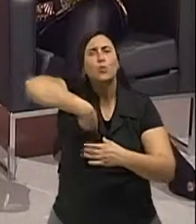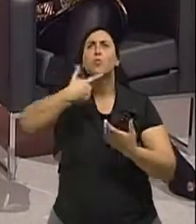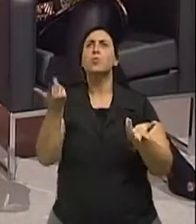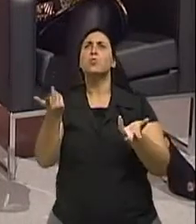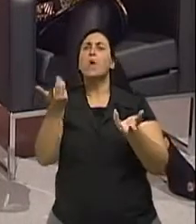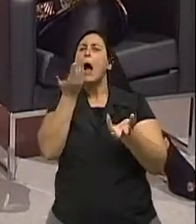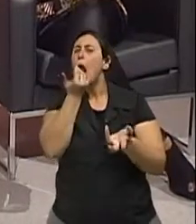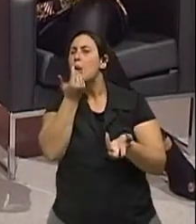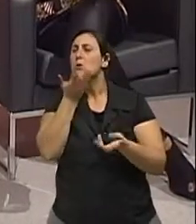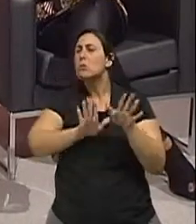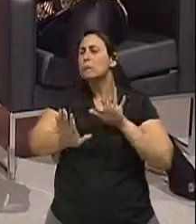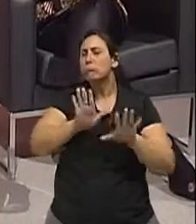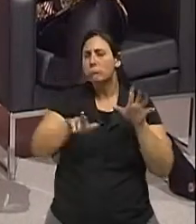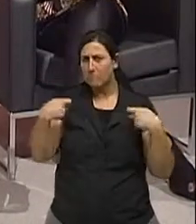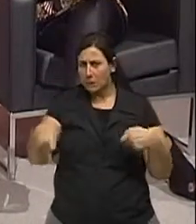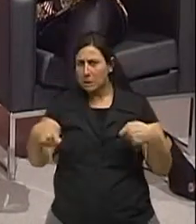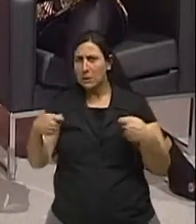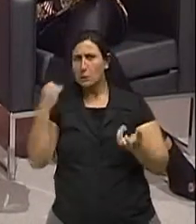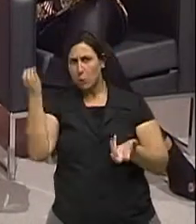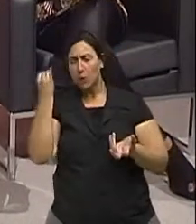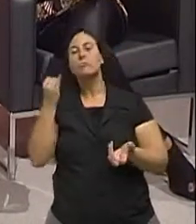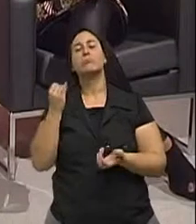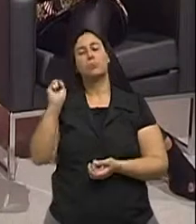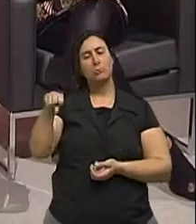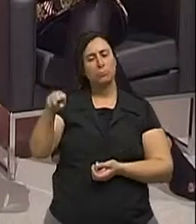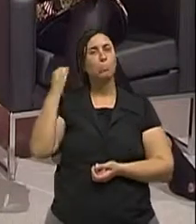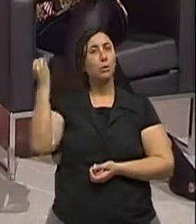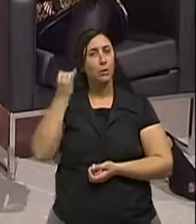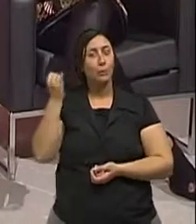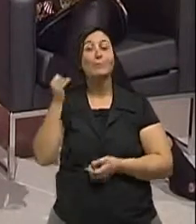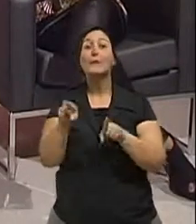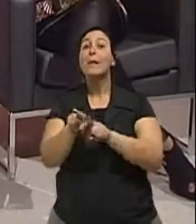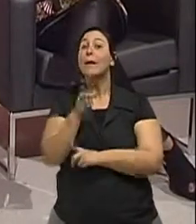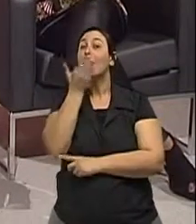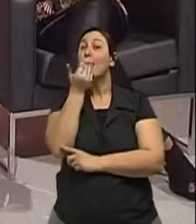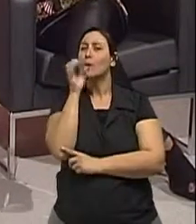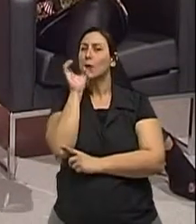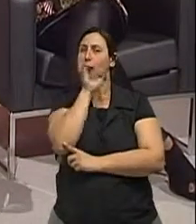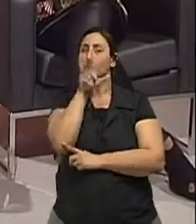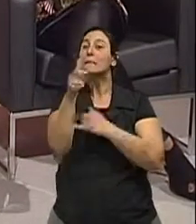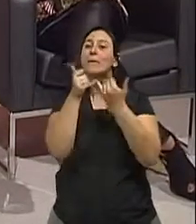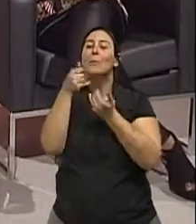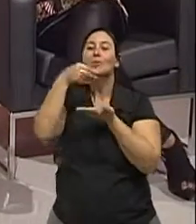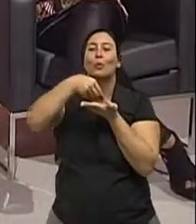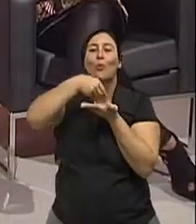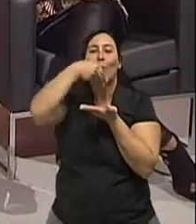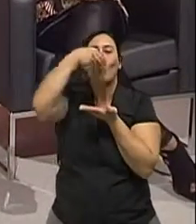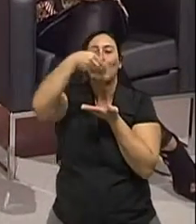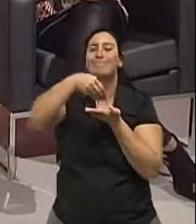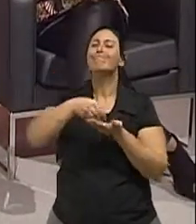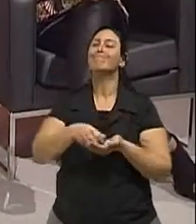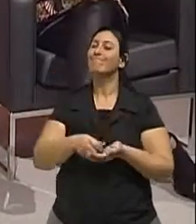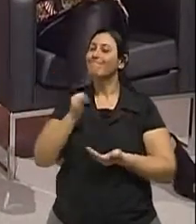alimentação mais saudável é fundamental? Fundamental. E também alimentos quentes. Ah, ok. A sopa da vovó. A sopa, as